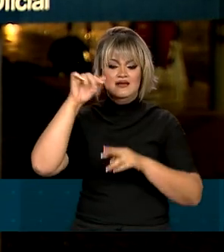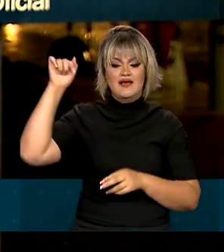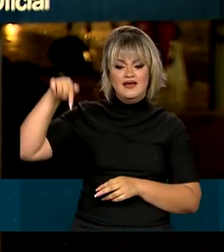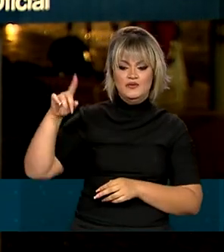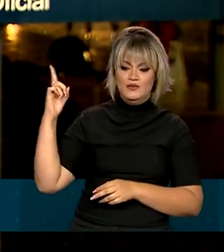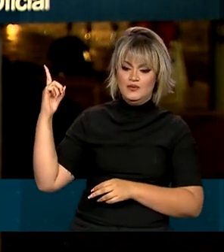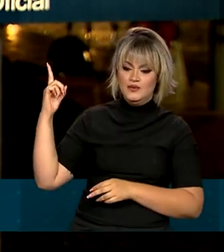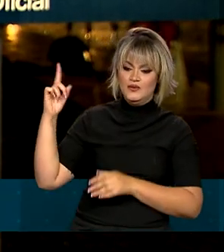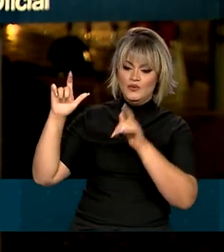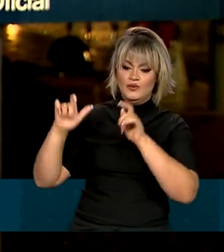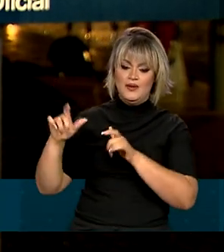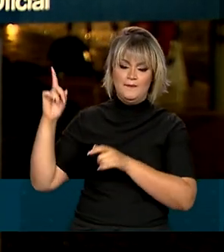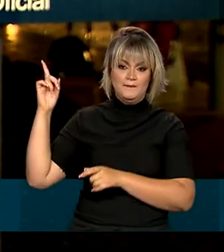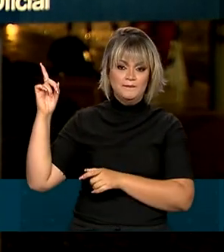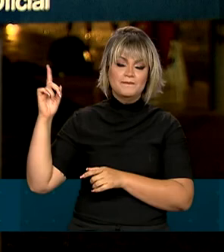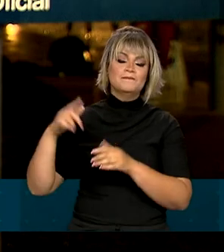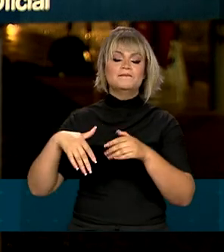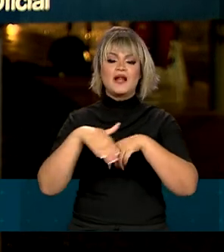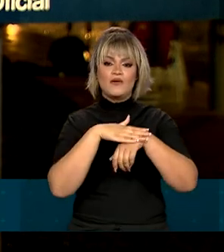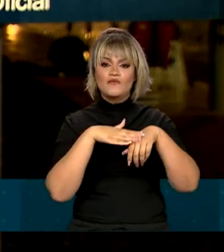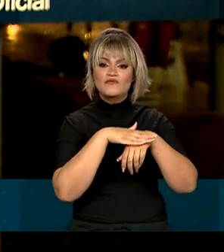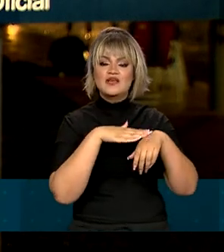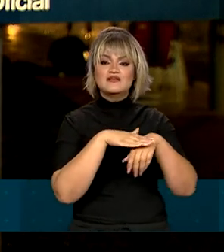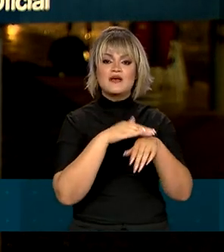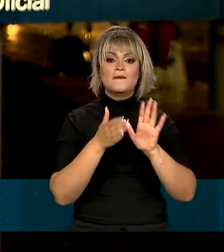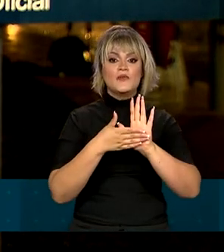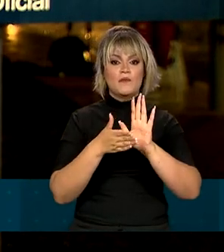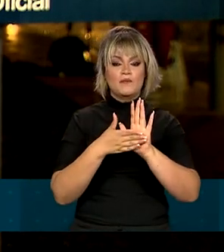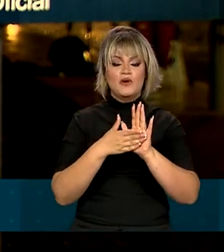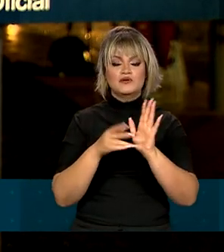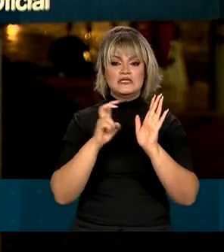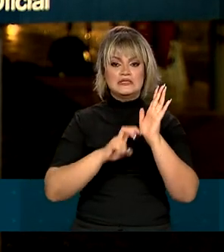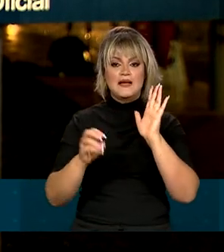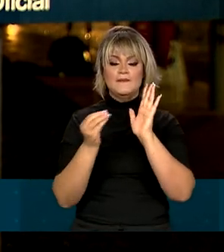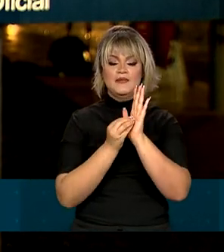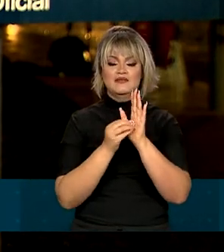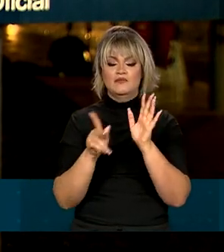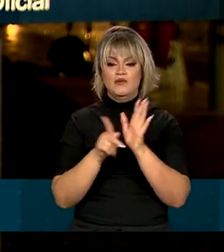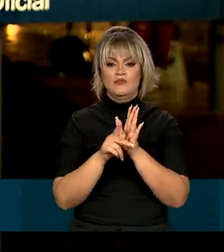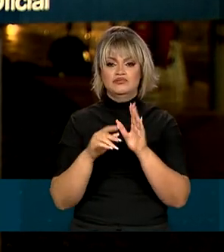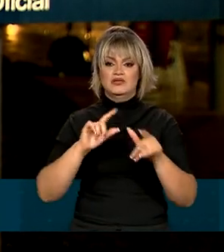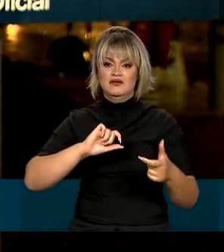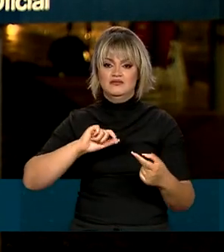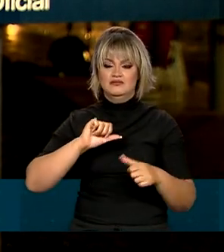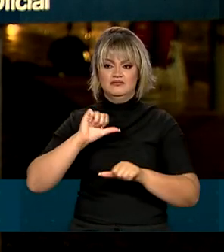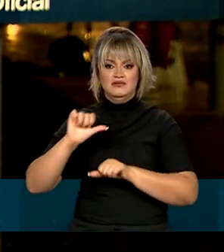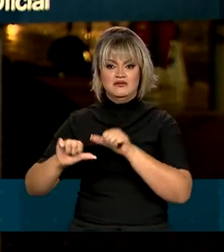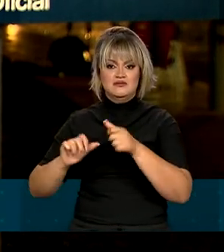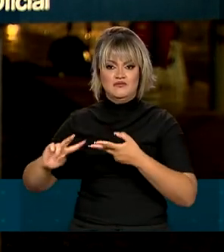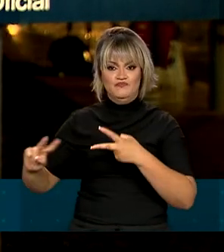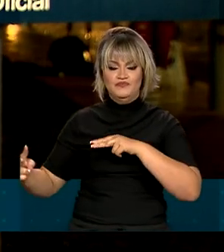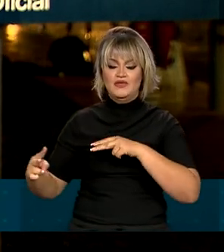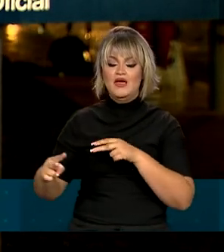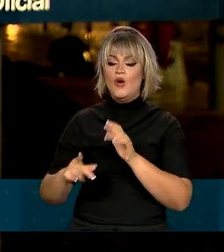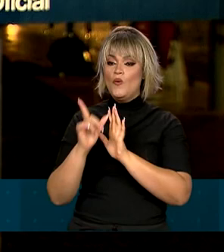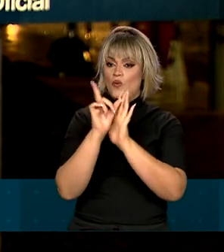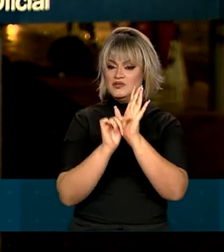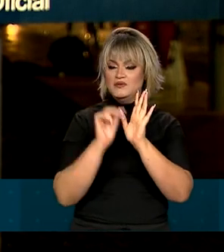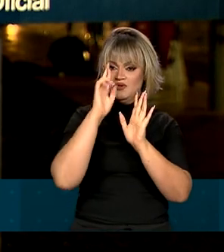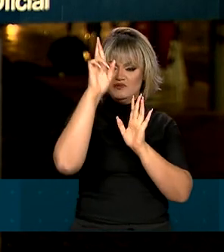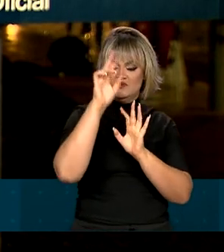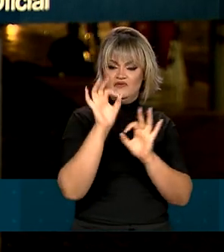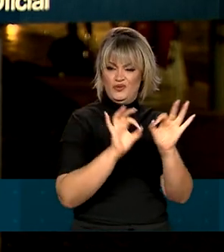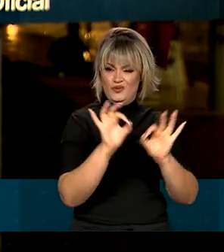residência oficial para discutir sobre a proposta de emenda da transição. Segundo o relator do Orçamento Geral da